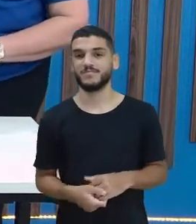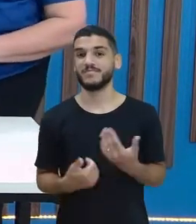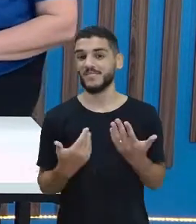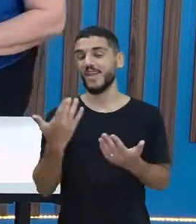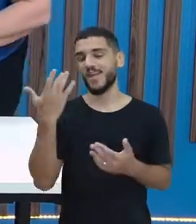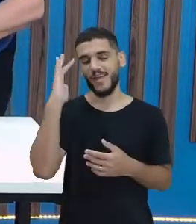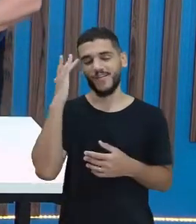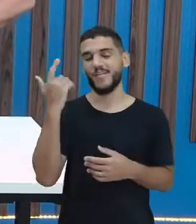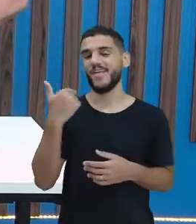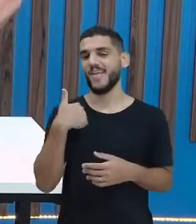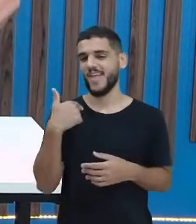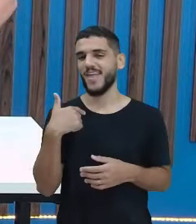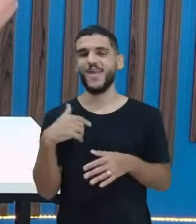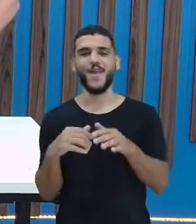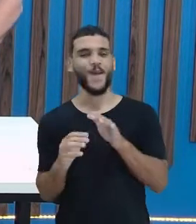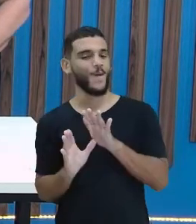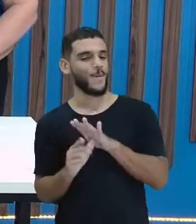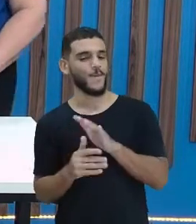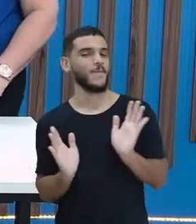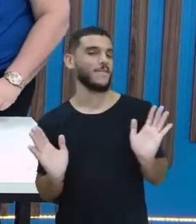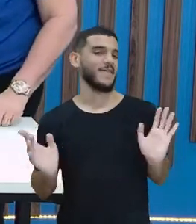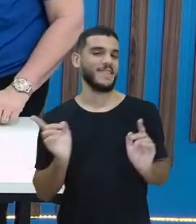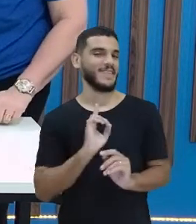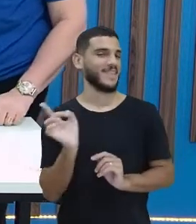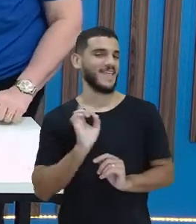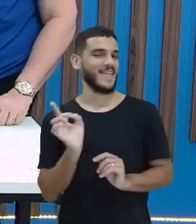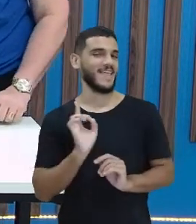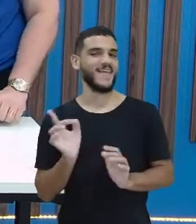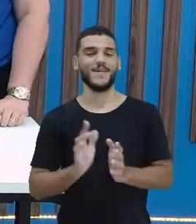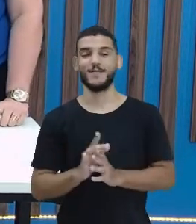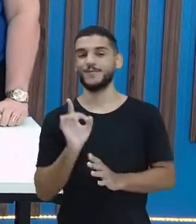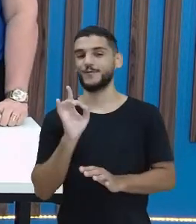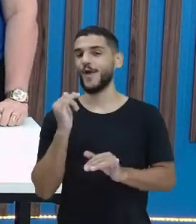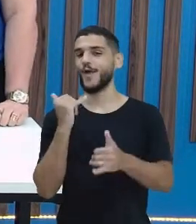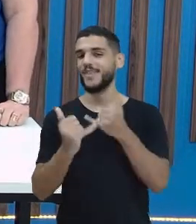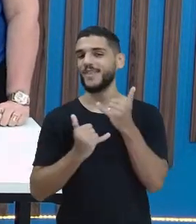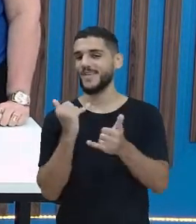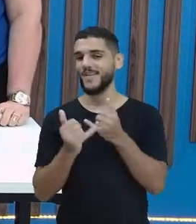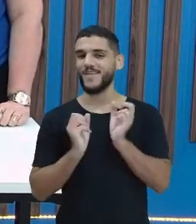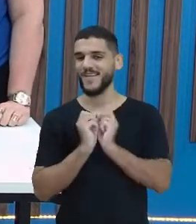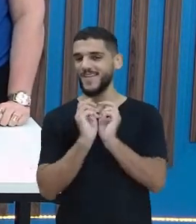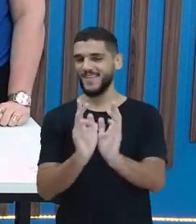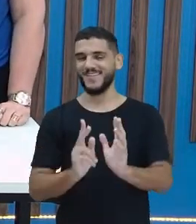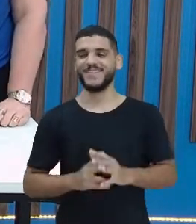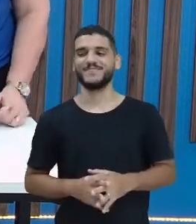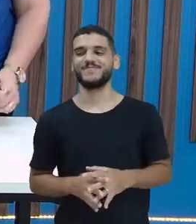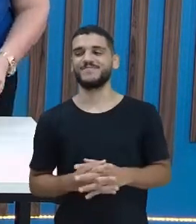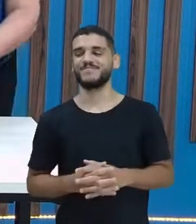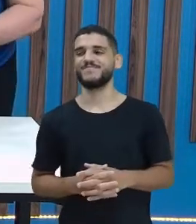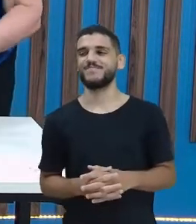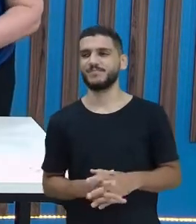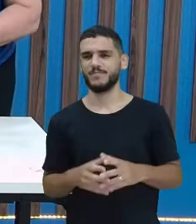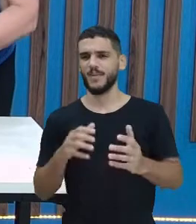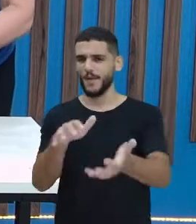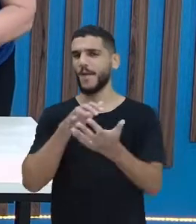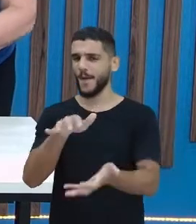que eu vou fazer alguma coisa errada. Não, aqui a gente só se diverte brincando. Vamos lá.